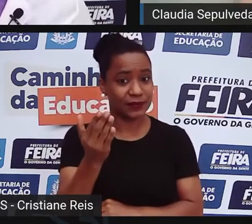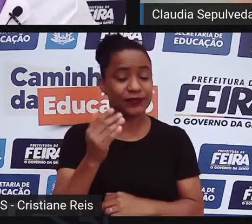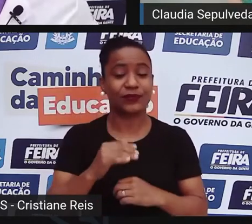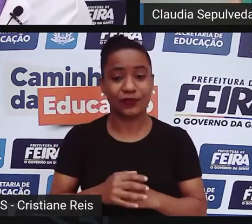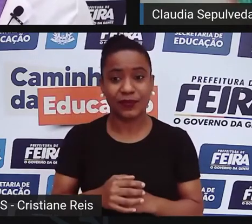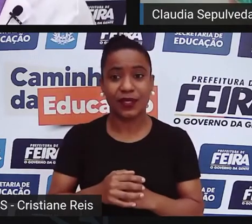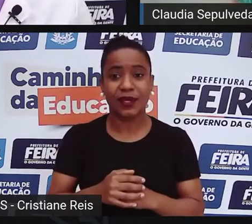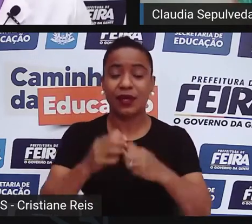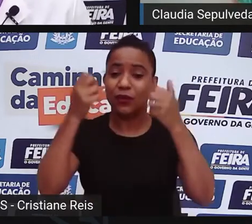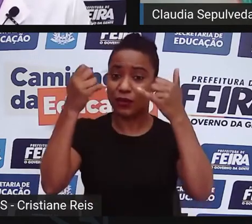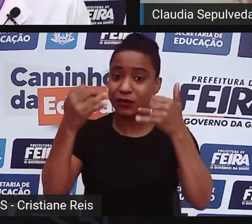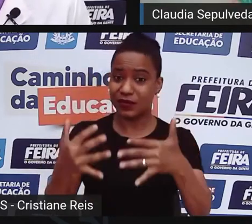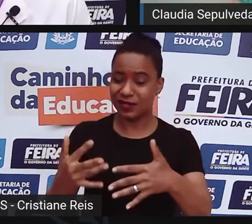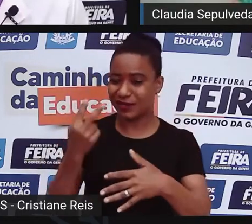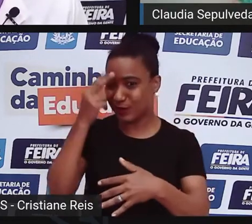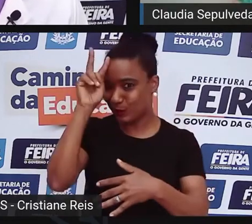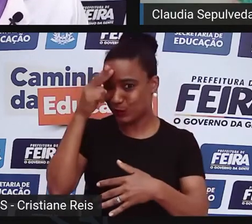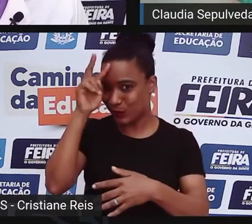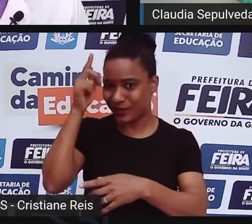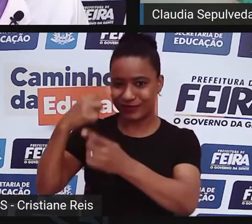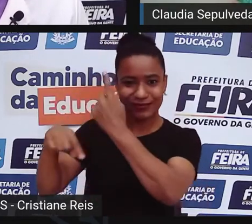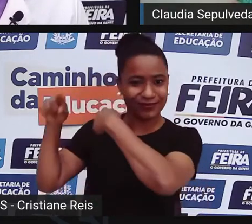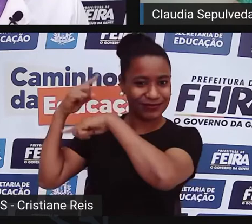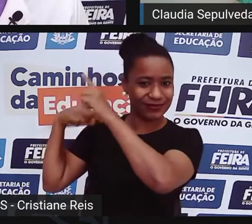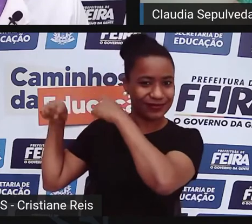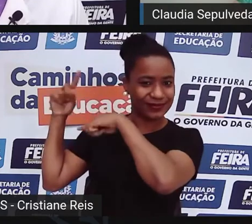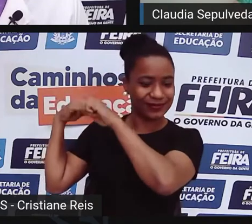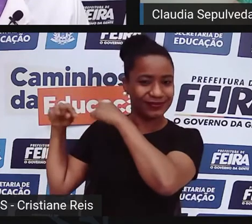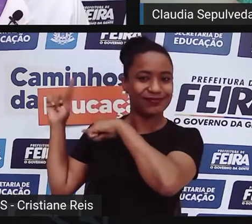que eu falei, historicamente, essa